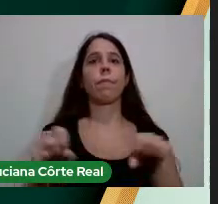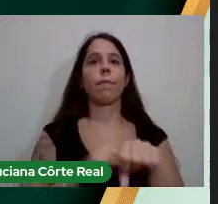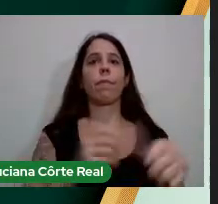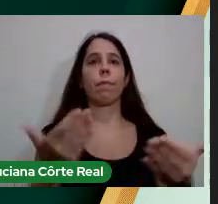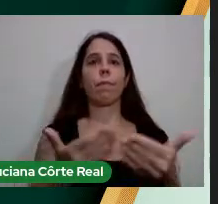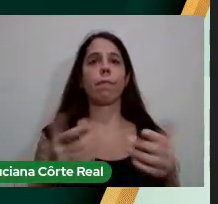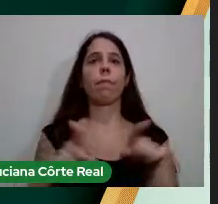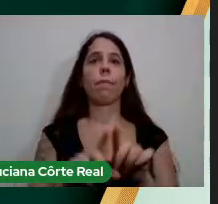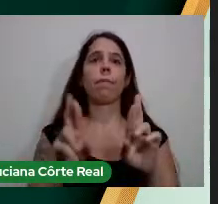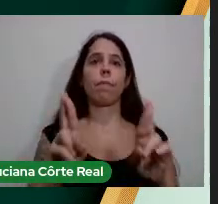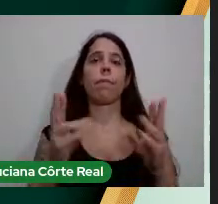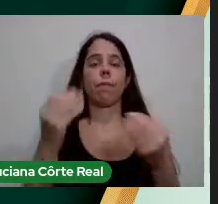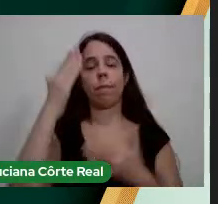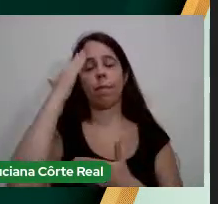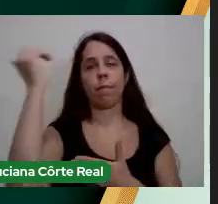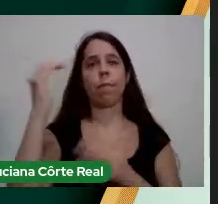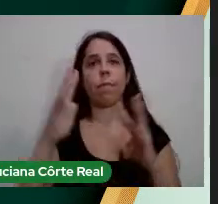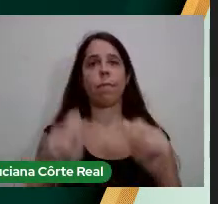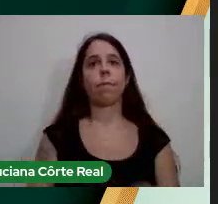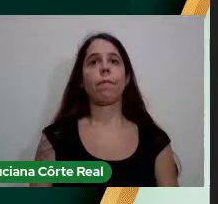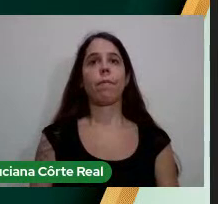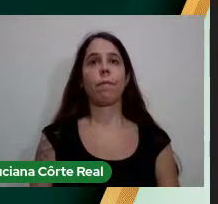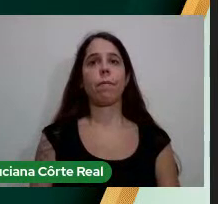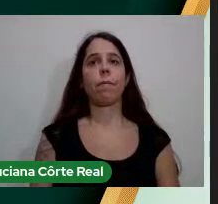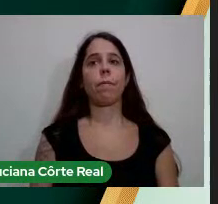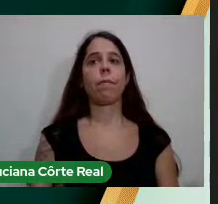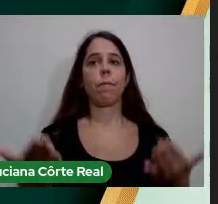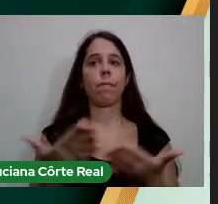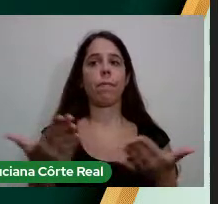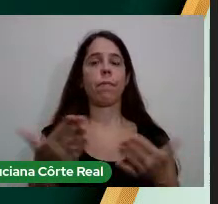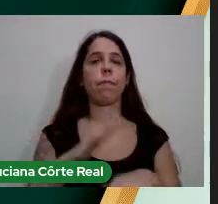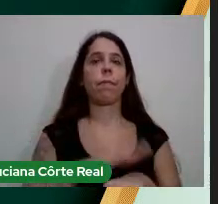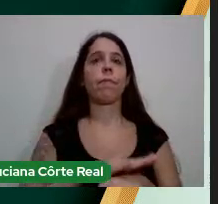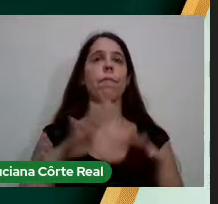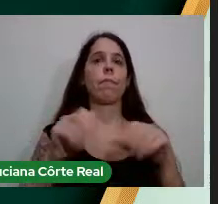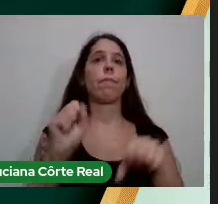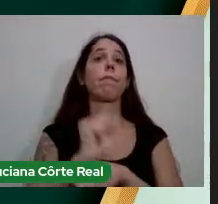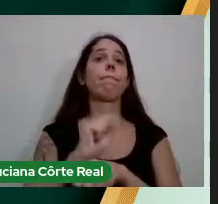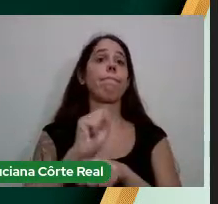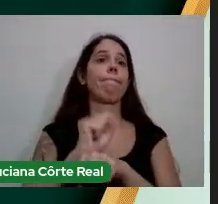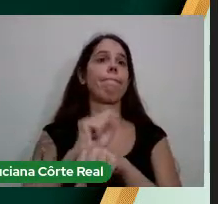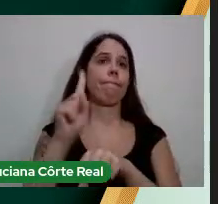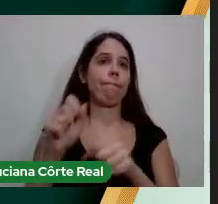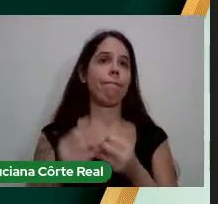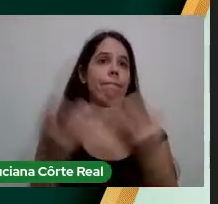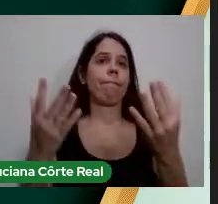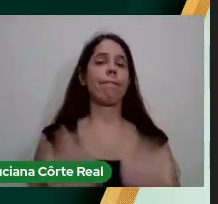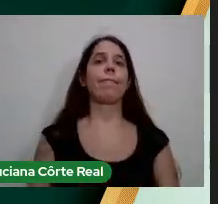Desejando Muito sucesso A todos E vamos então A tão aguardada Comemoração